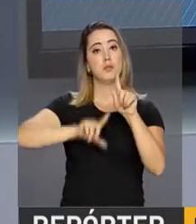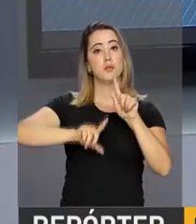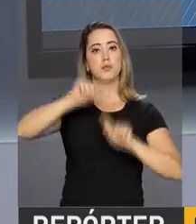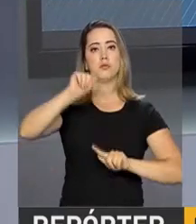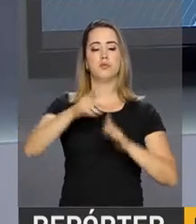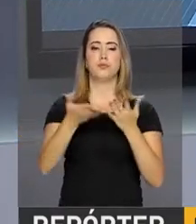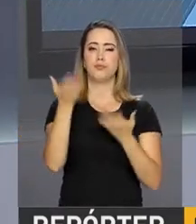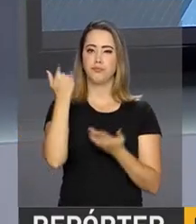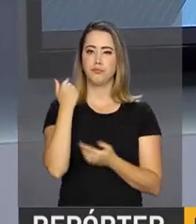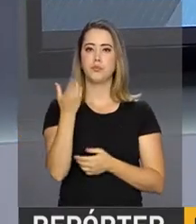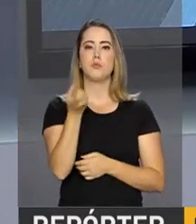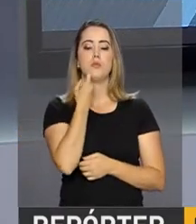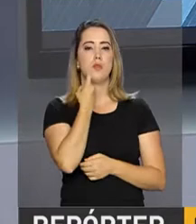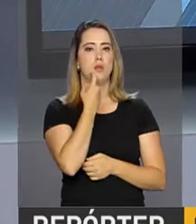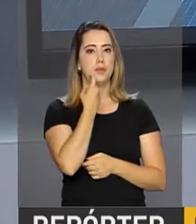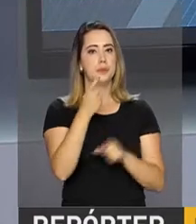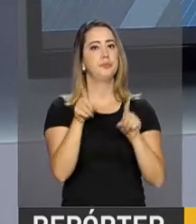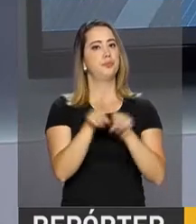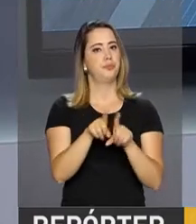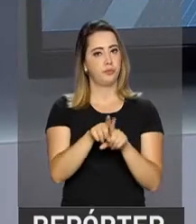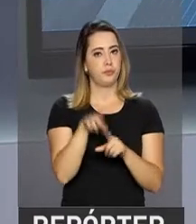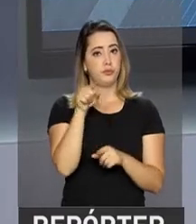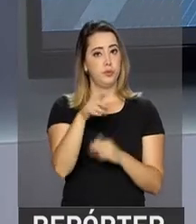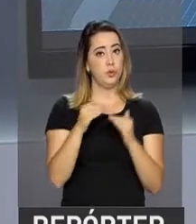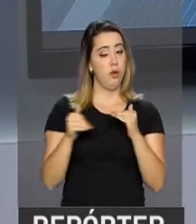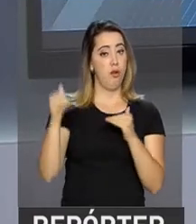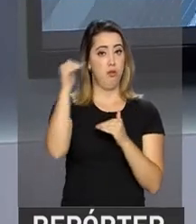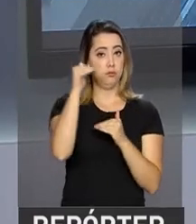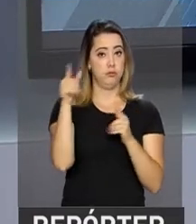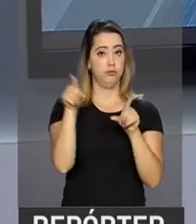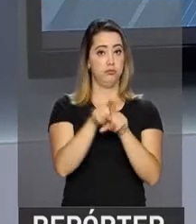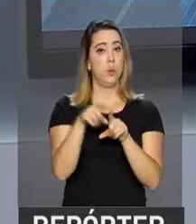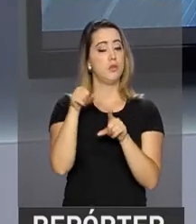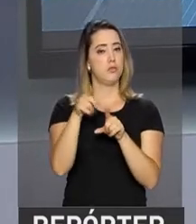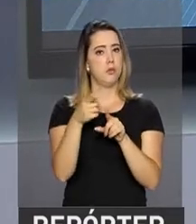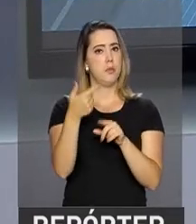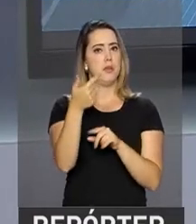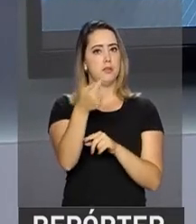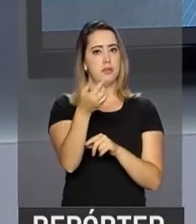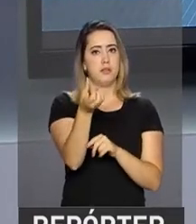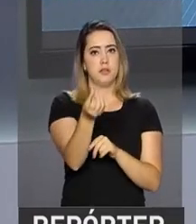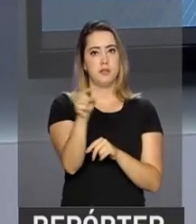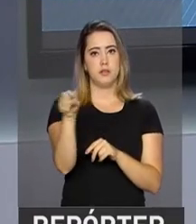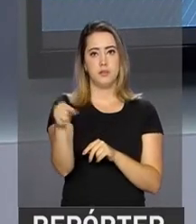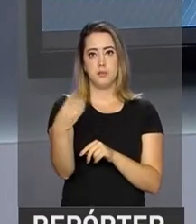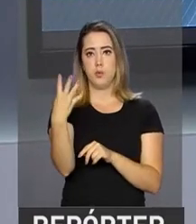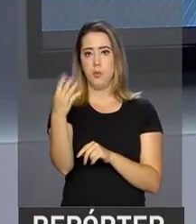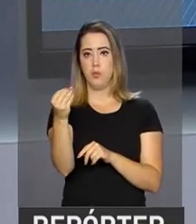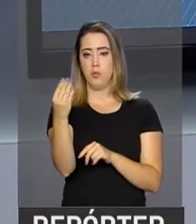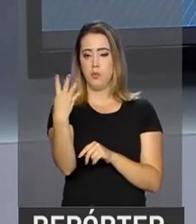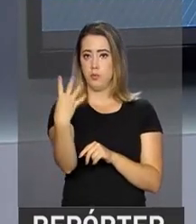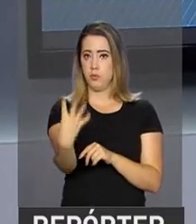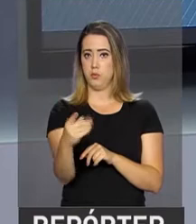anterior, marcado na última sexta-feira. Mais cedo, o índice chegou à máxima de 76